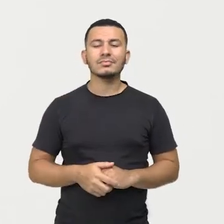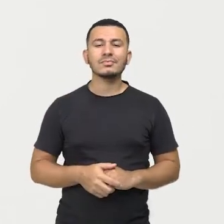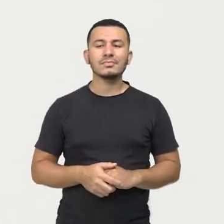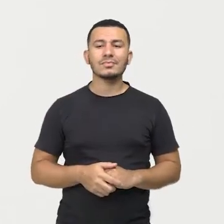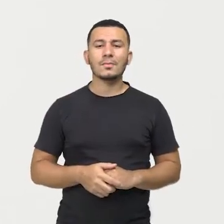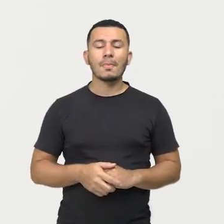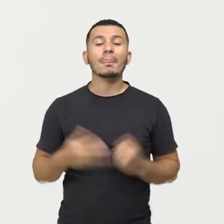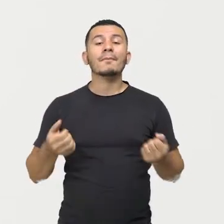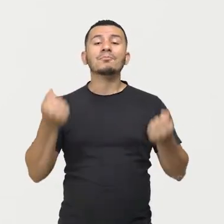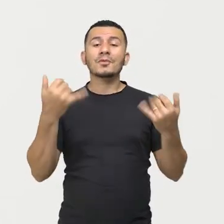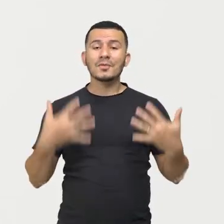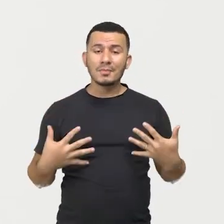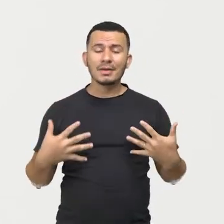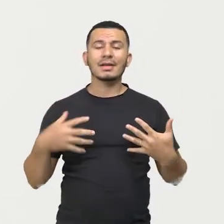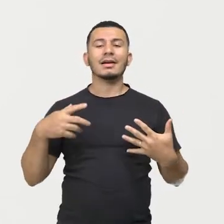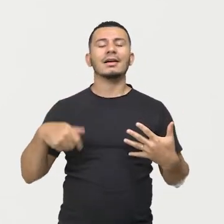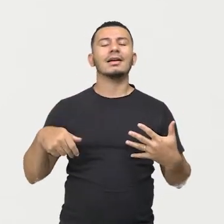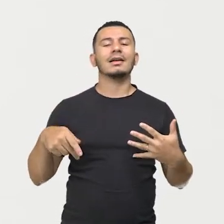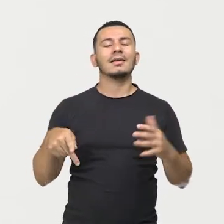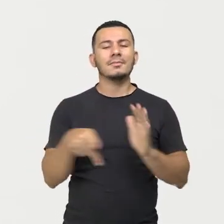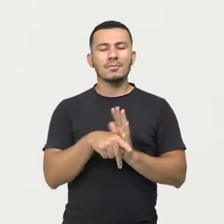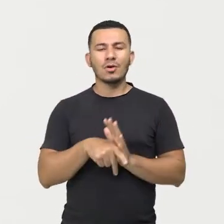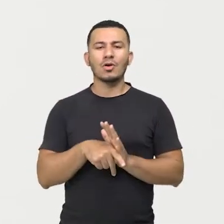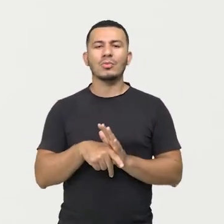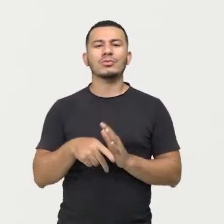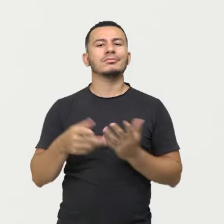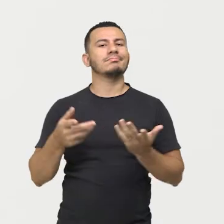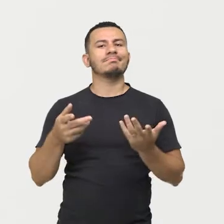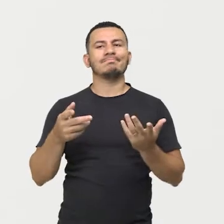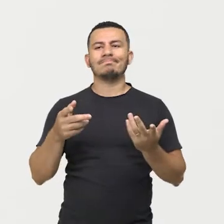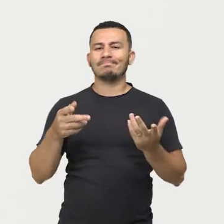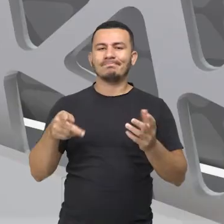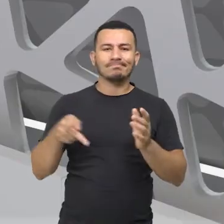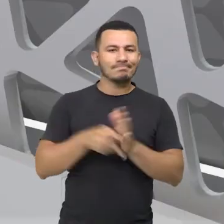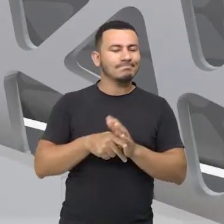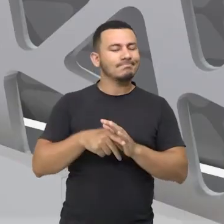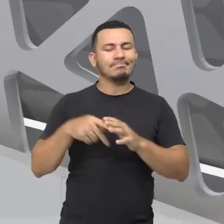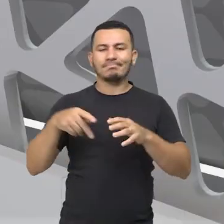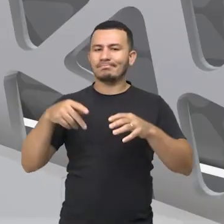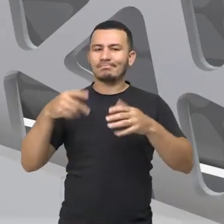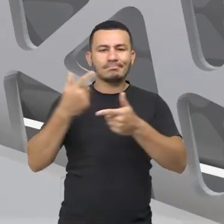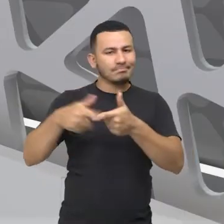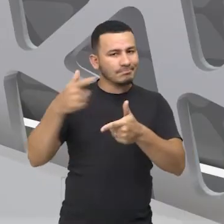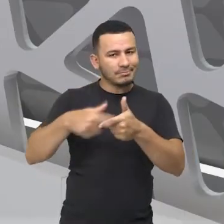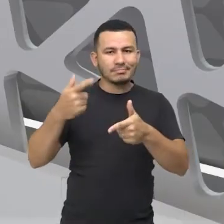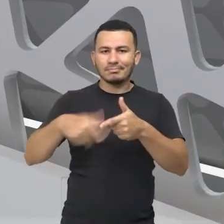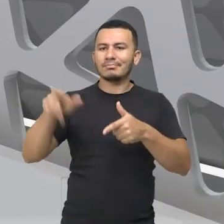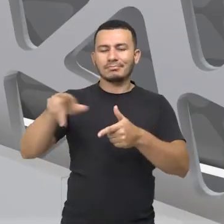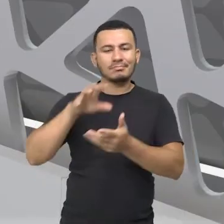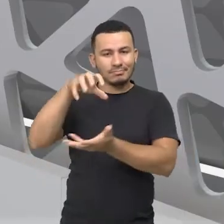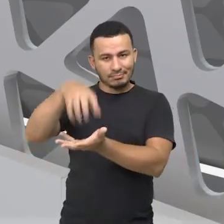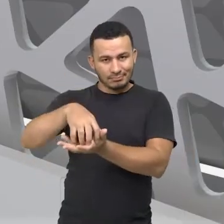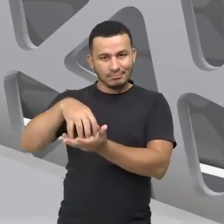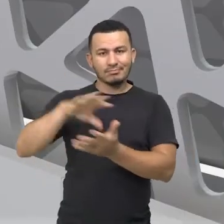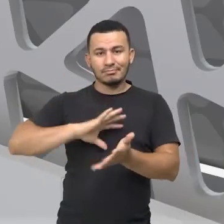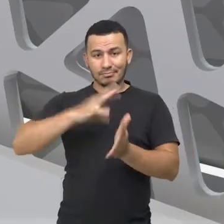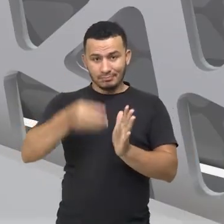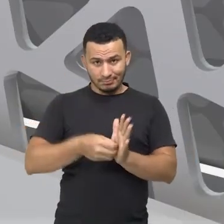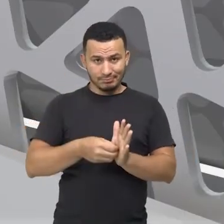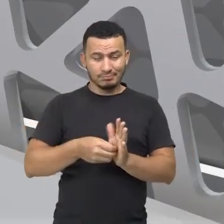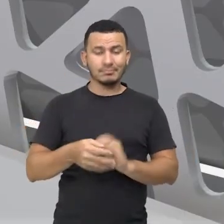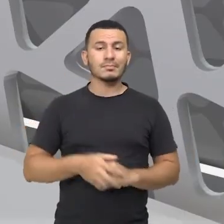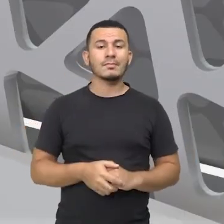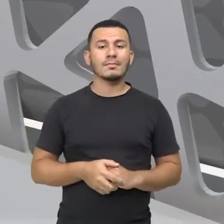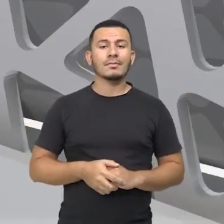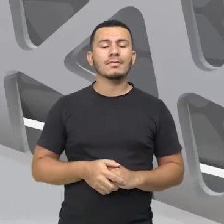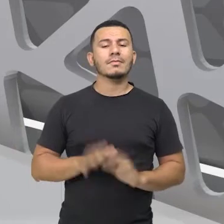gente verifica que é justamente a questão das polêmicas das usinas hidrelétricas na Amazônia. A Amazônia é